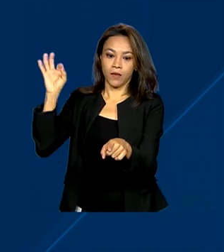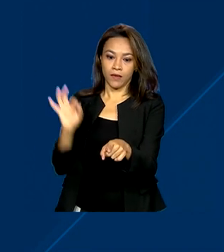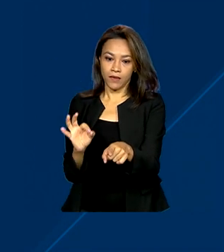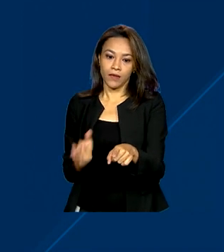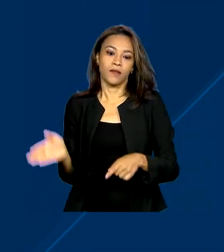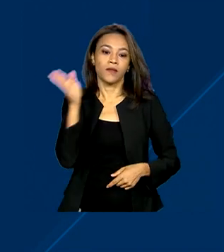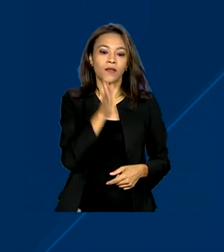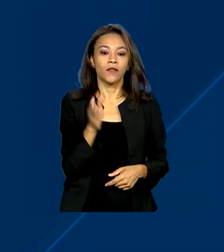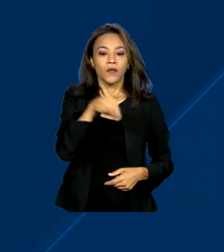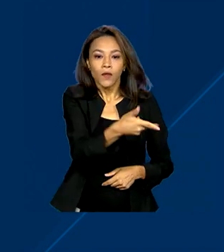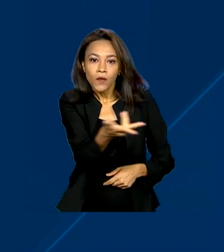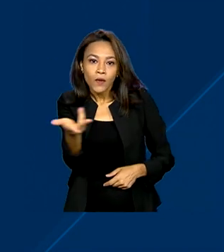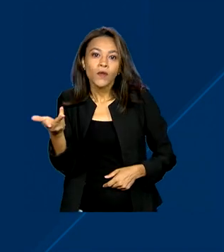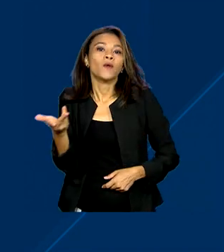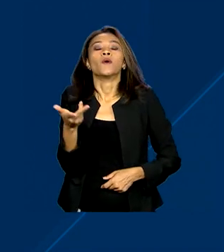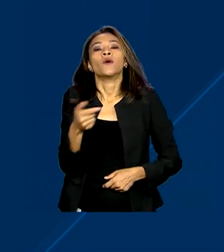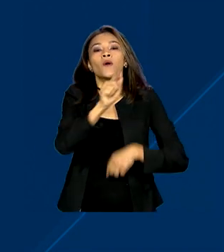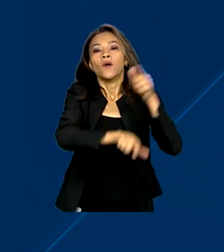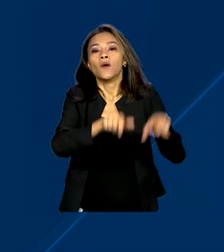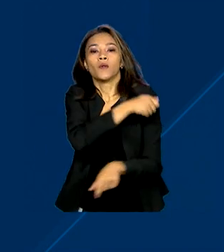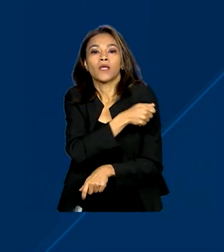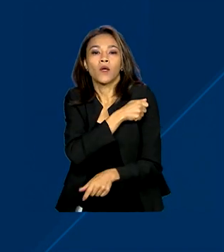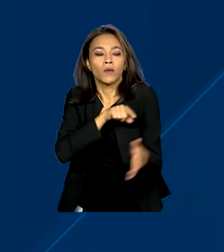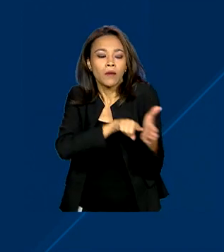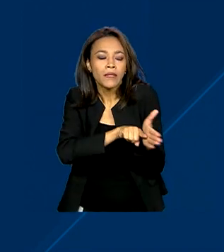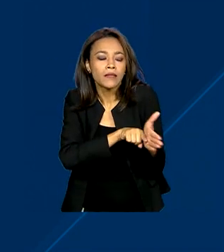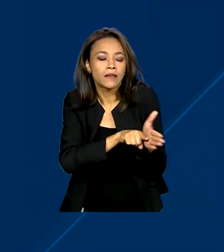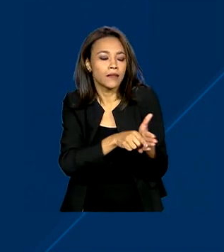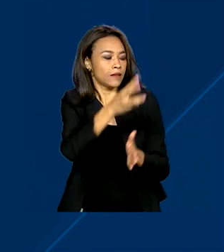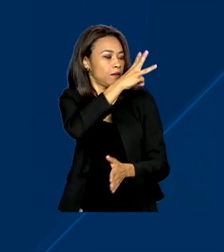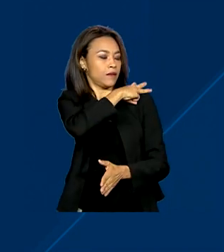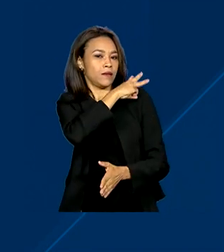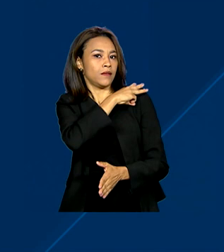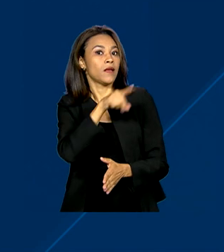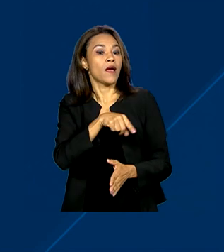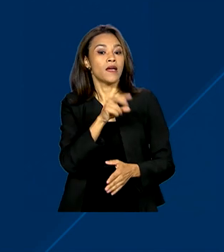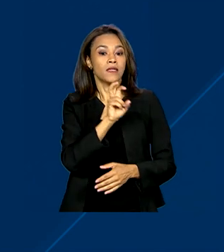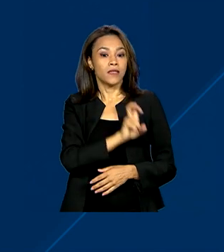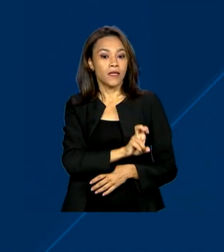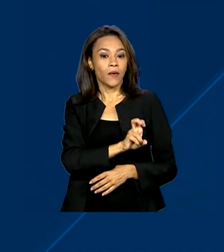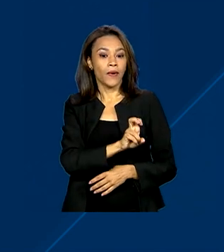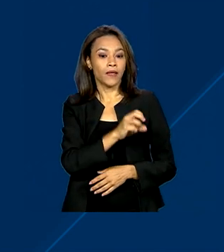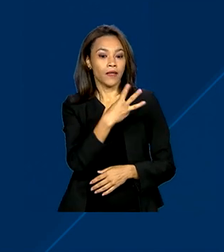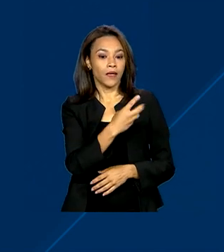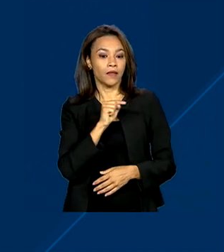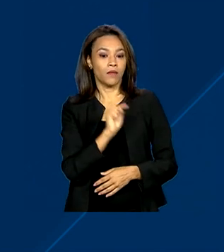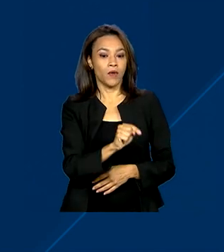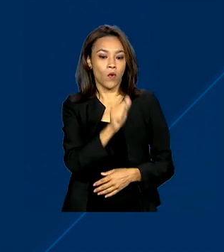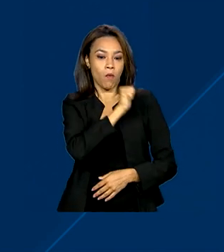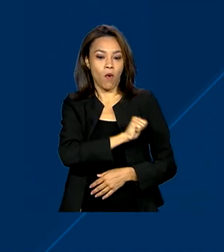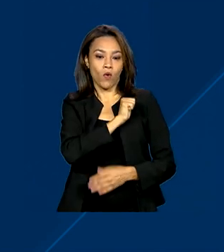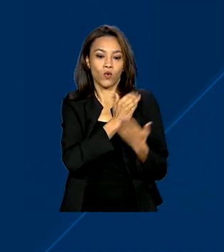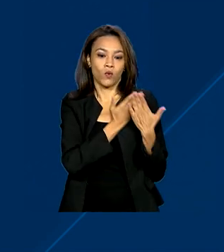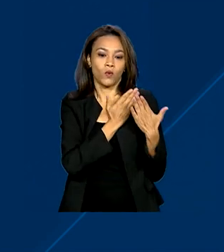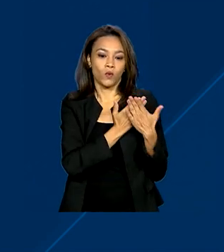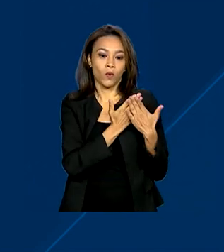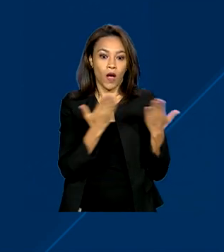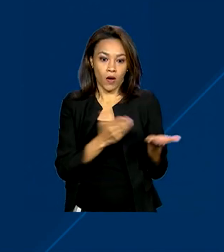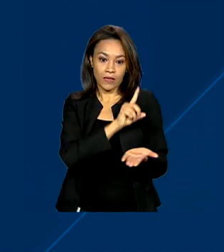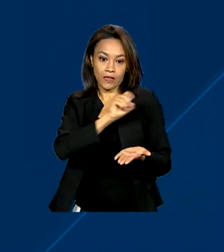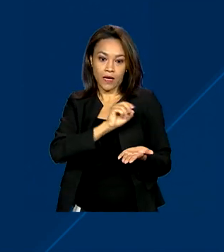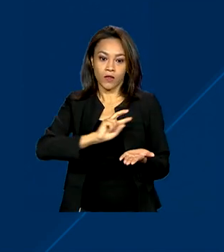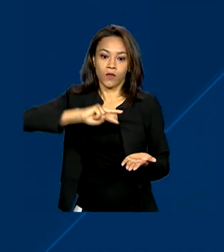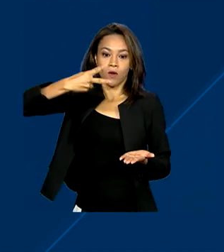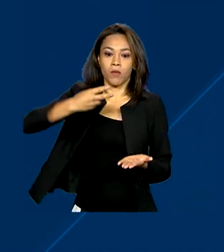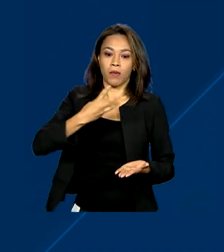Para os alunos da iniciação científica no ensino médio, serão 53 mil bolsas, que vão passar de R$ 100 para R